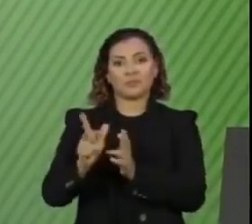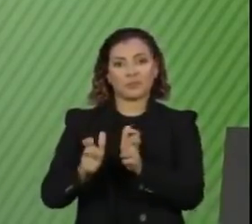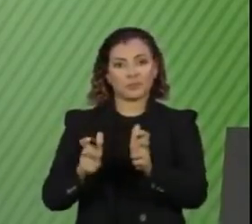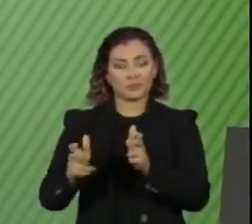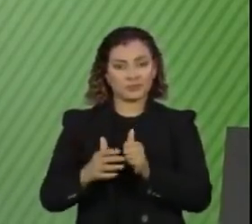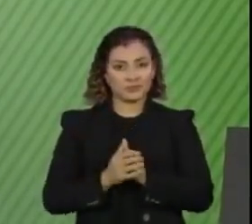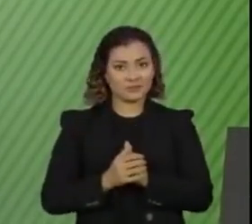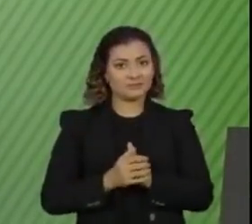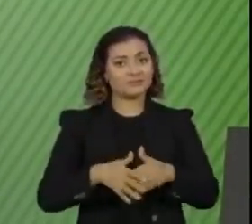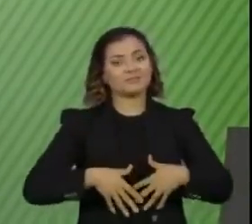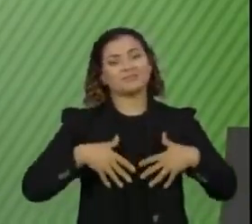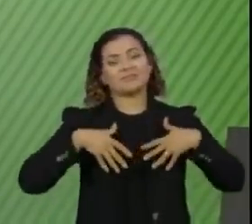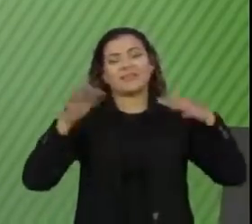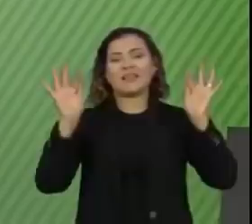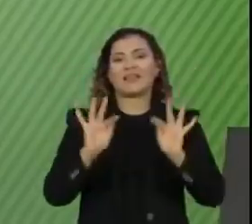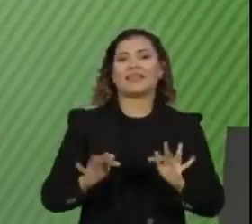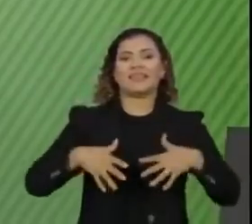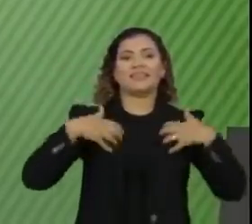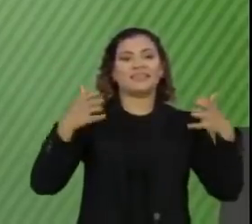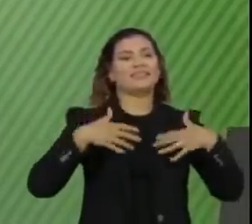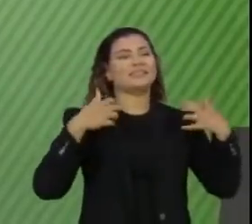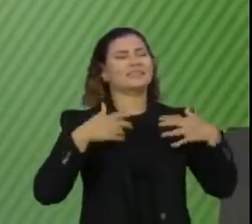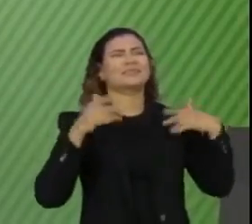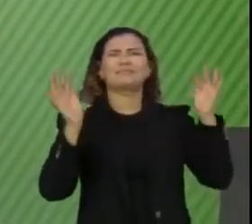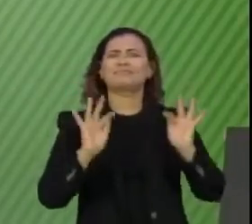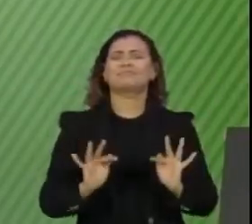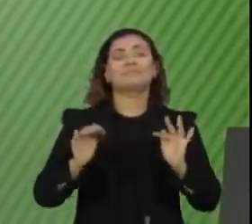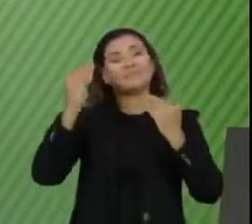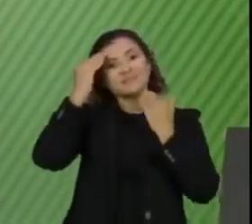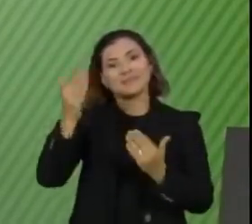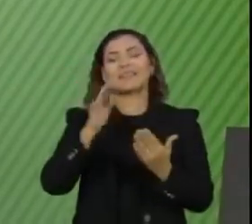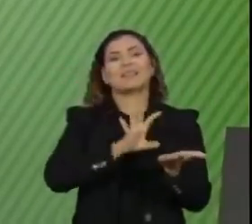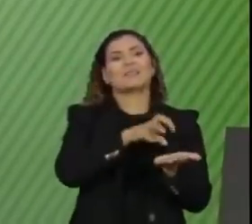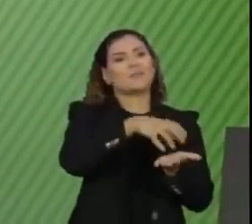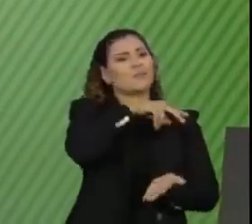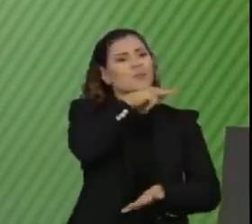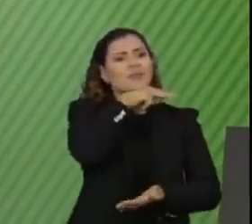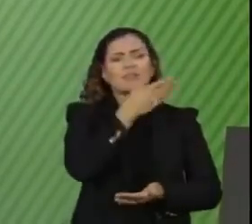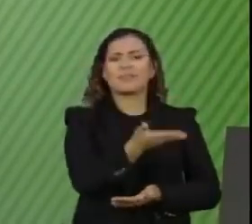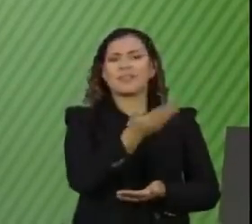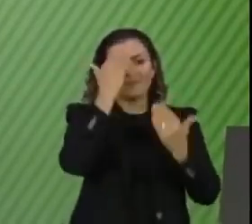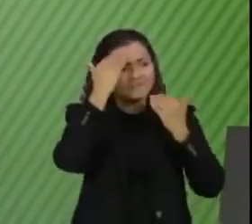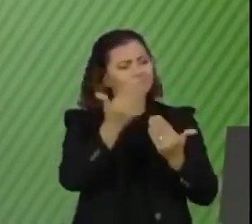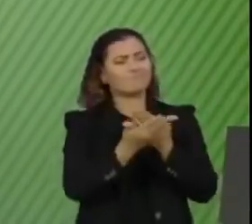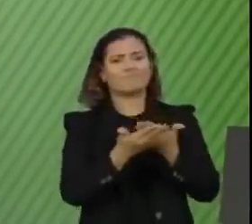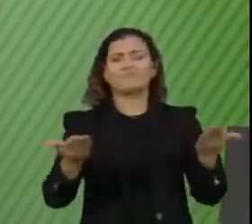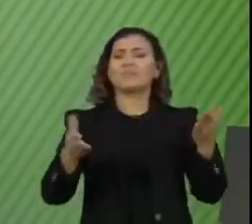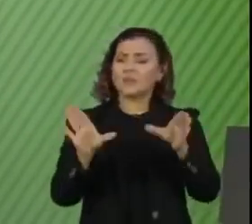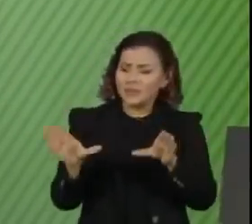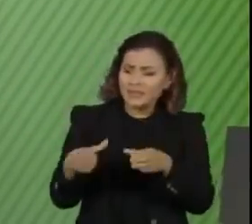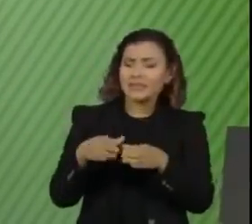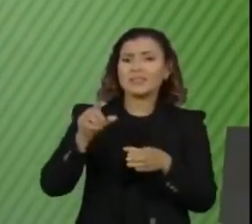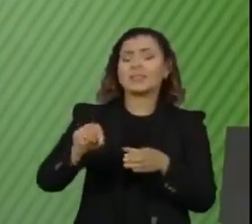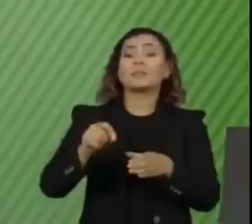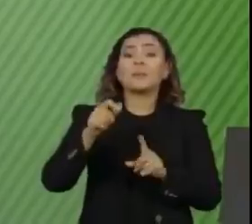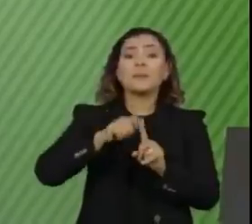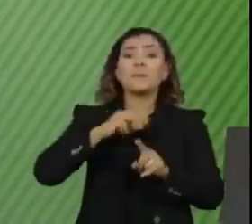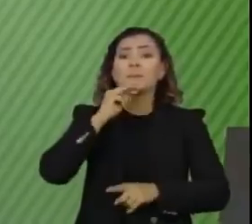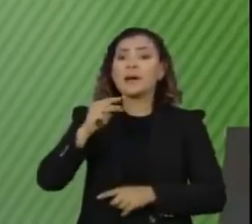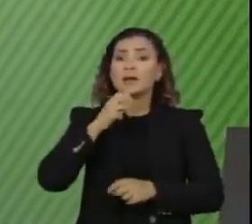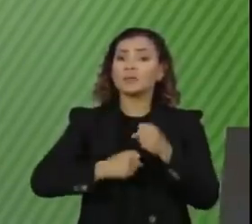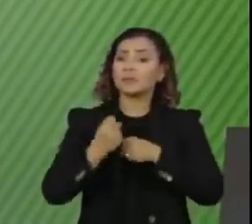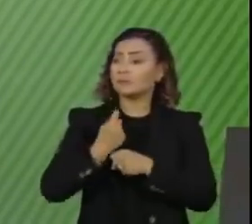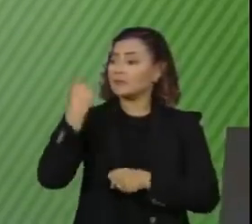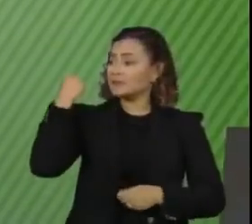Então, a alegria é imensa. Eu agradeço ao time do Butantan, agradeço ao time que, desde março do ano